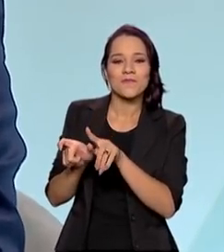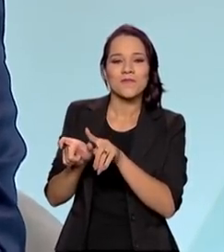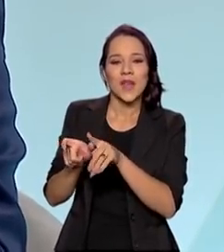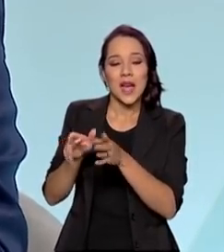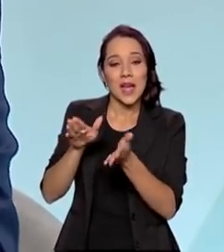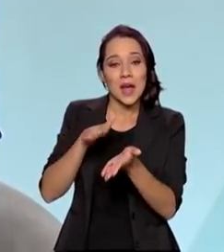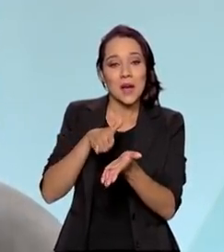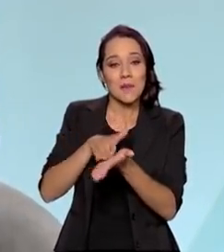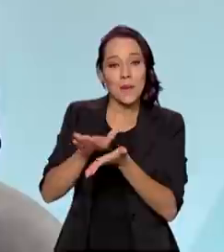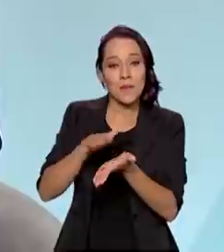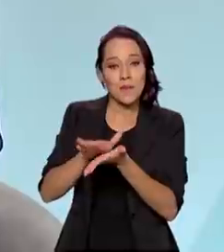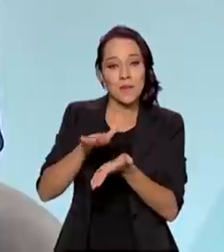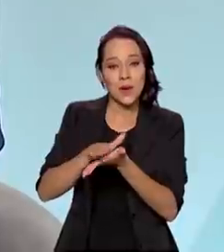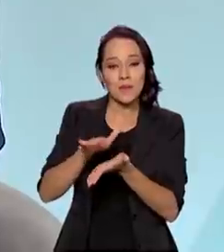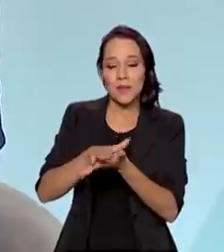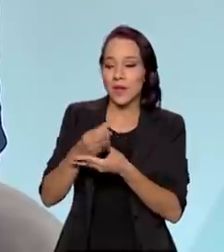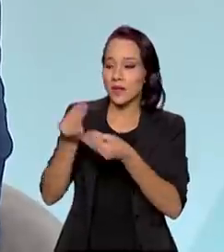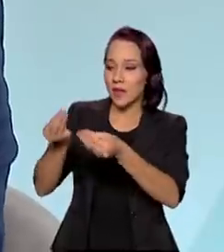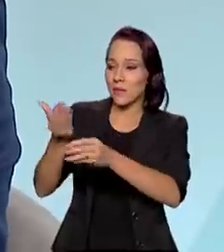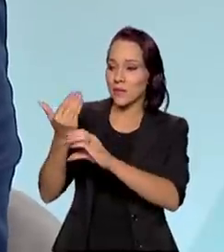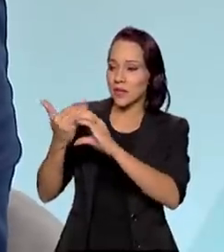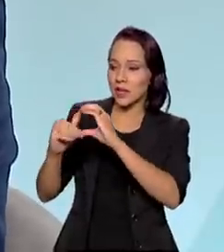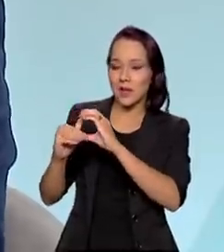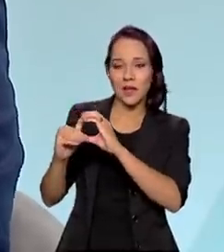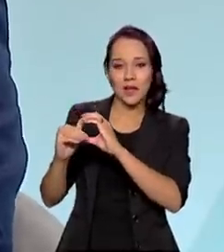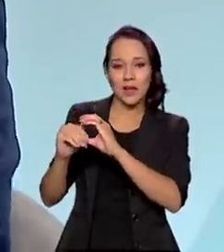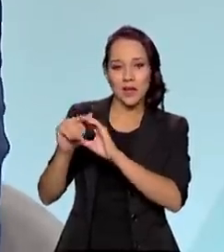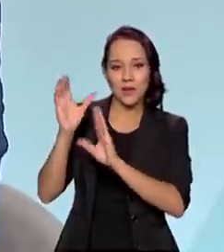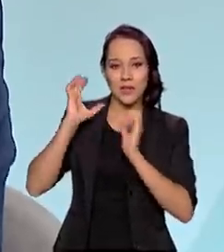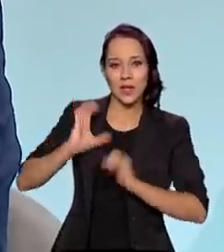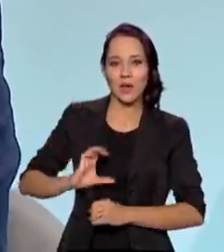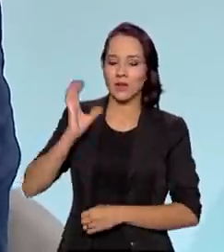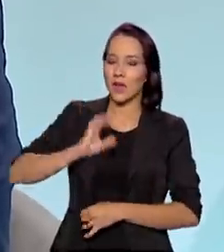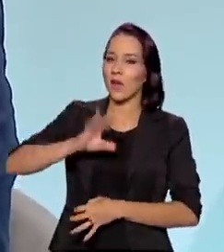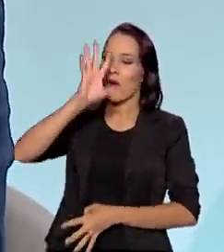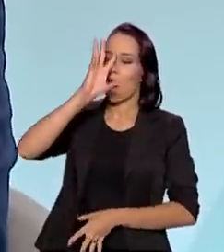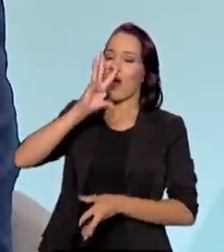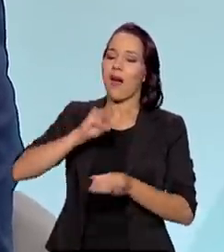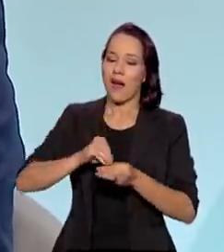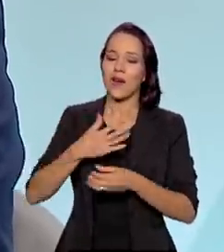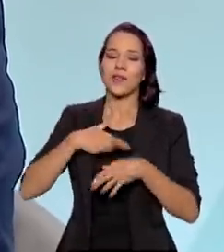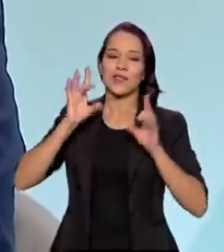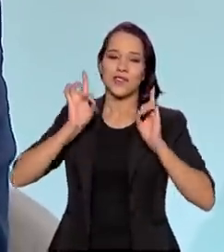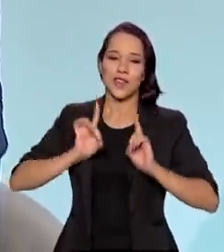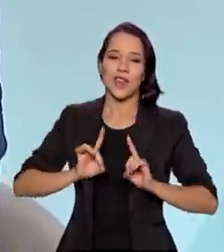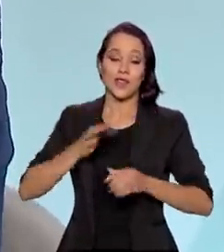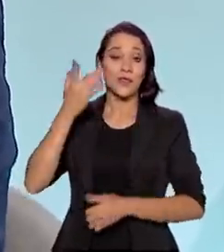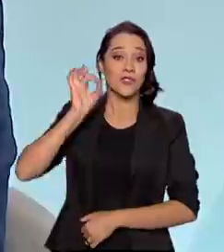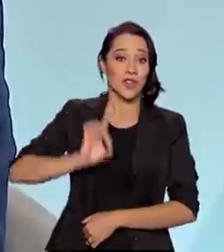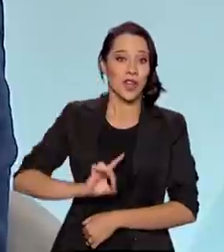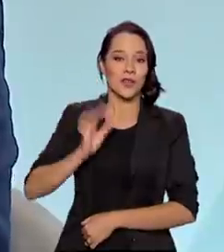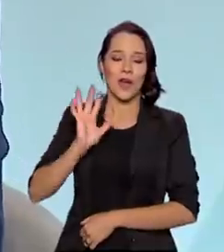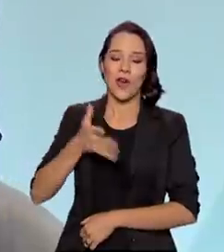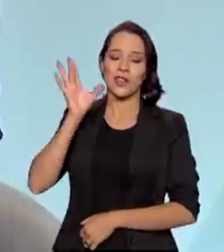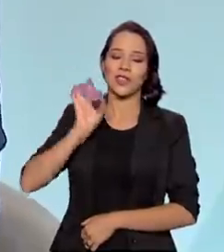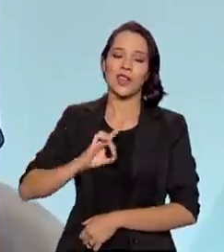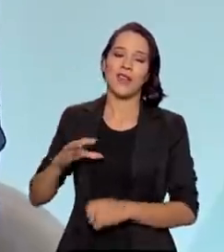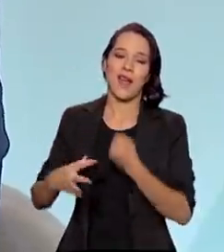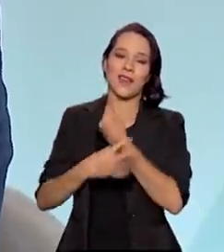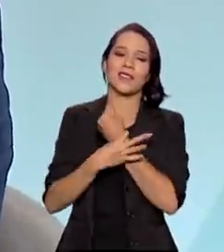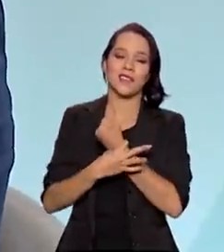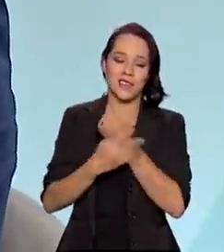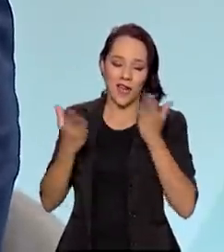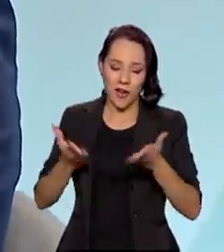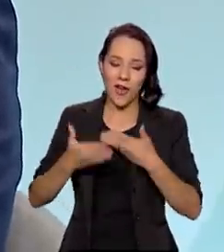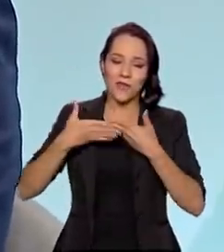imprimir aquela carta, chegar no cidadão, e o cidadão saber que o Estado reconheceu que o direito dele foi garantido e que ele vai,